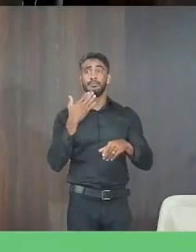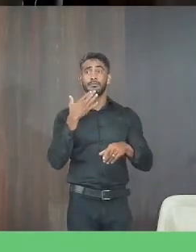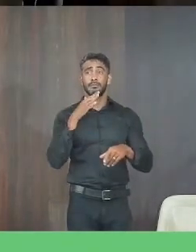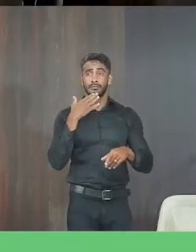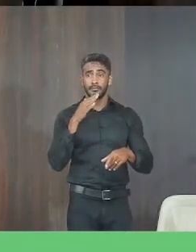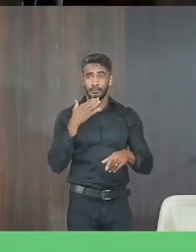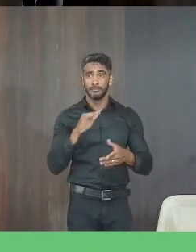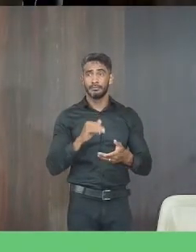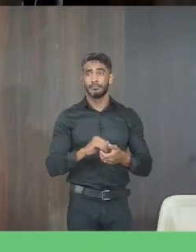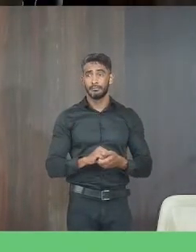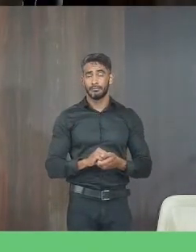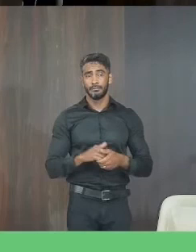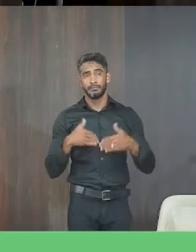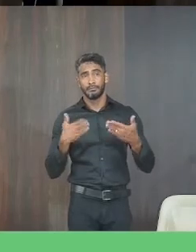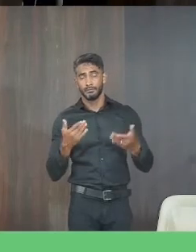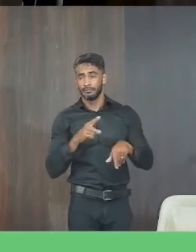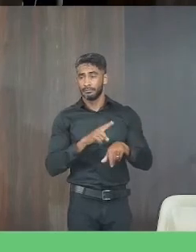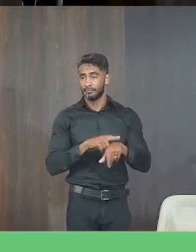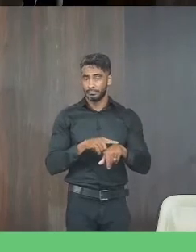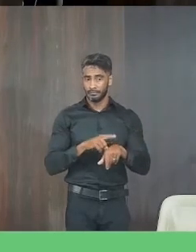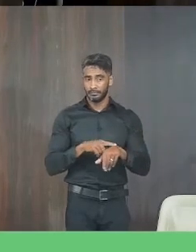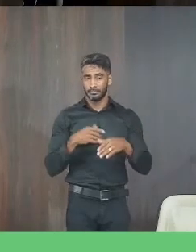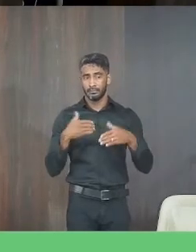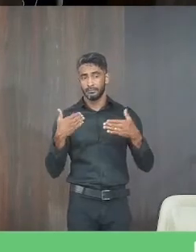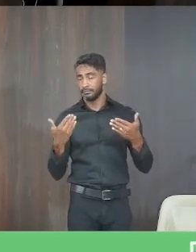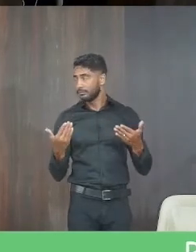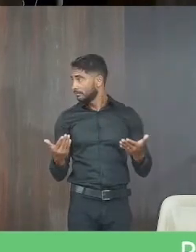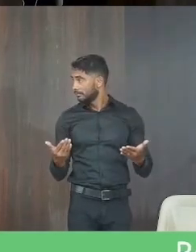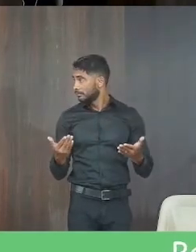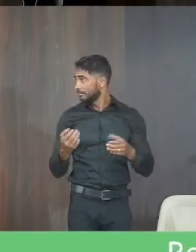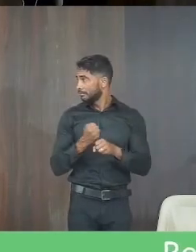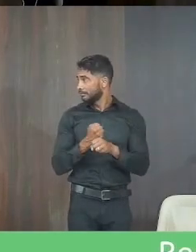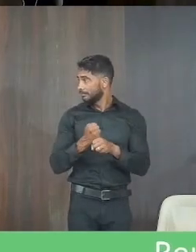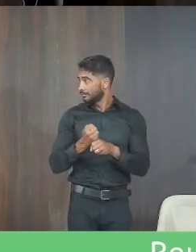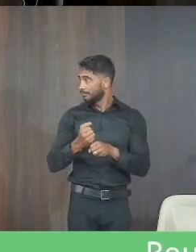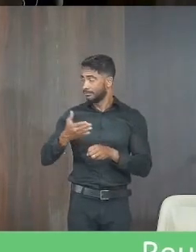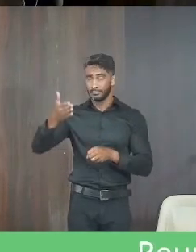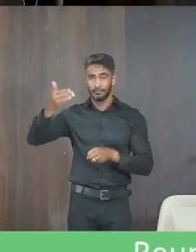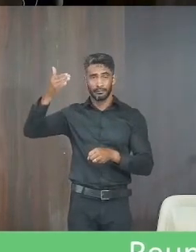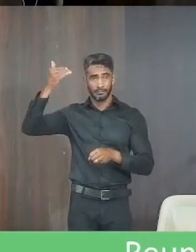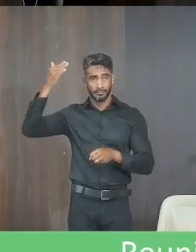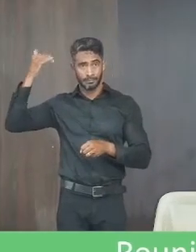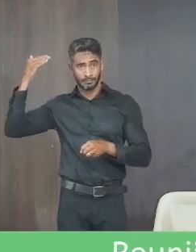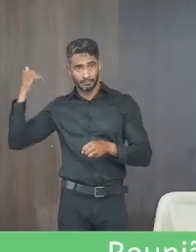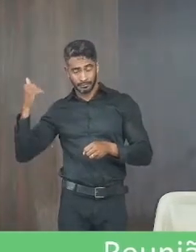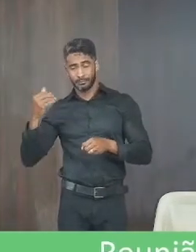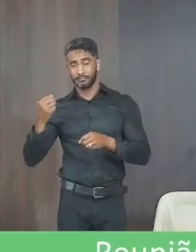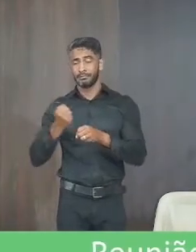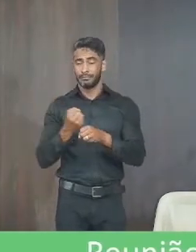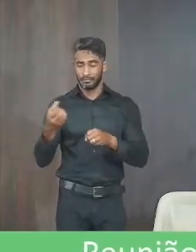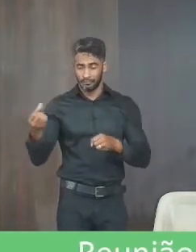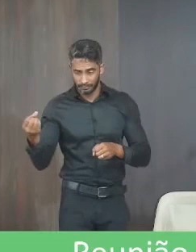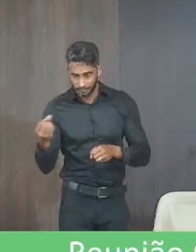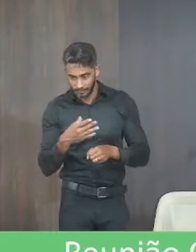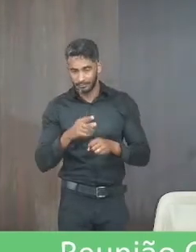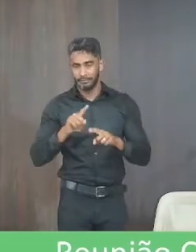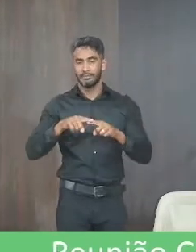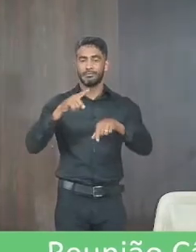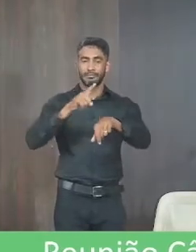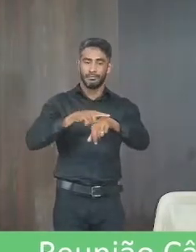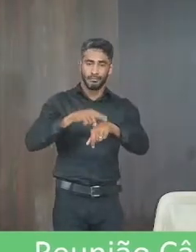salários não tem data isso aí está desde o ano passado aí entrou o novo ano depois veio o período